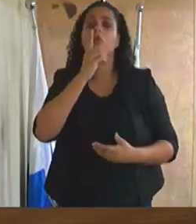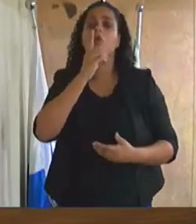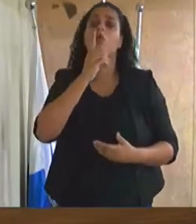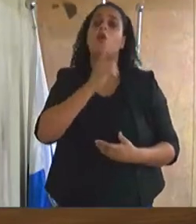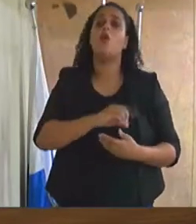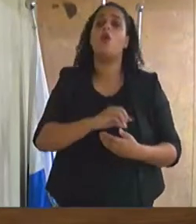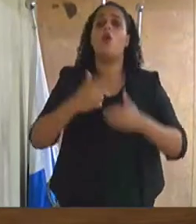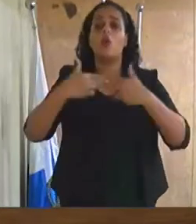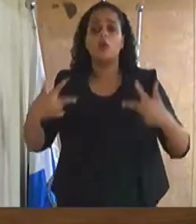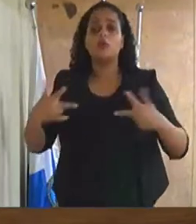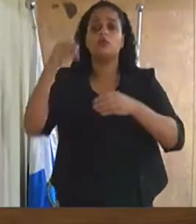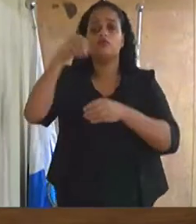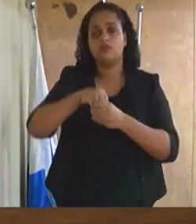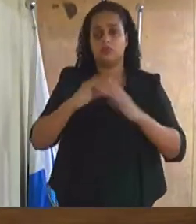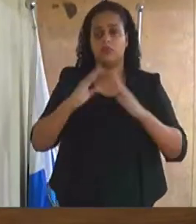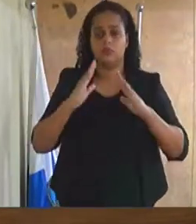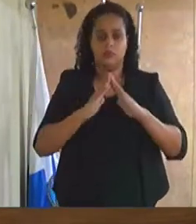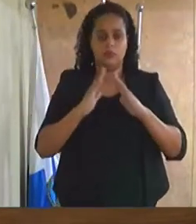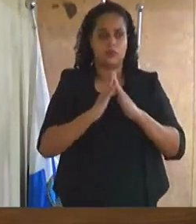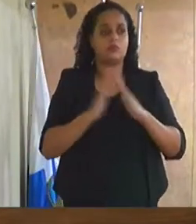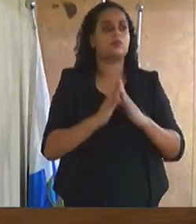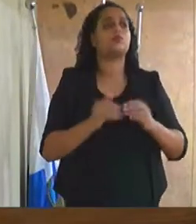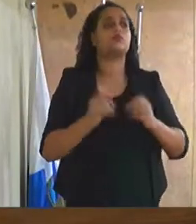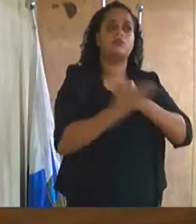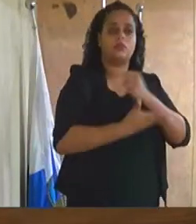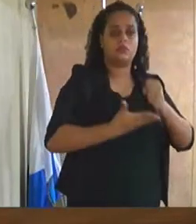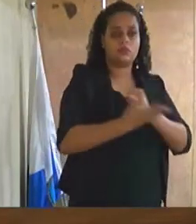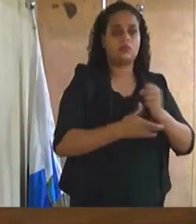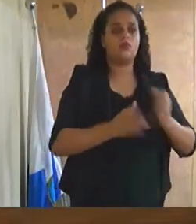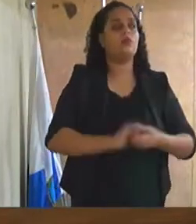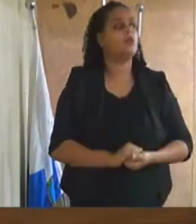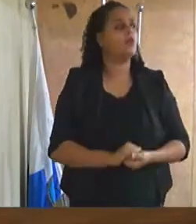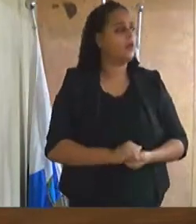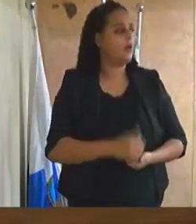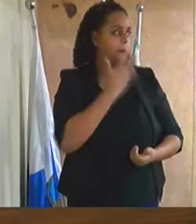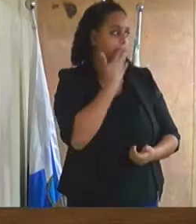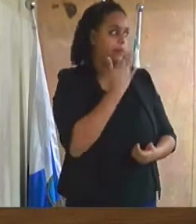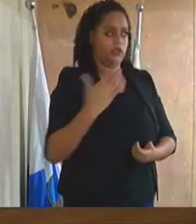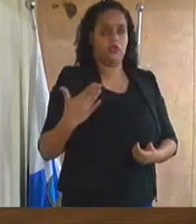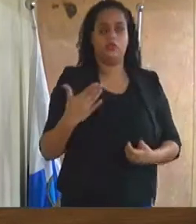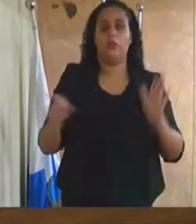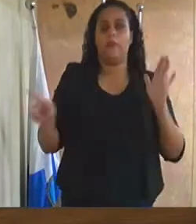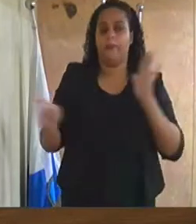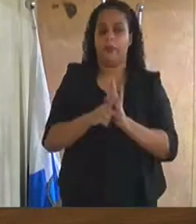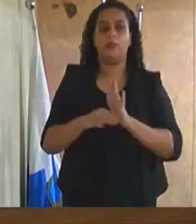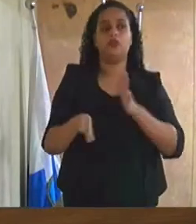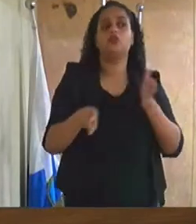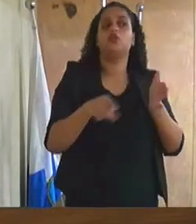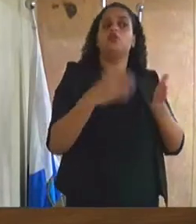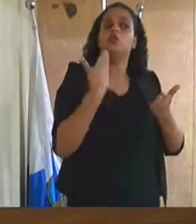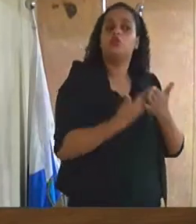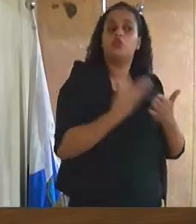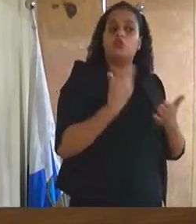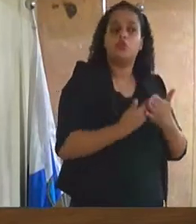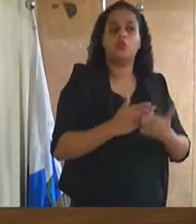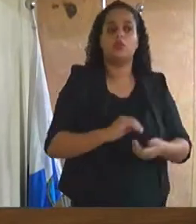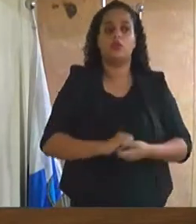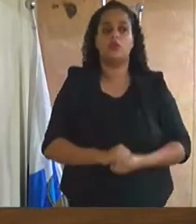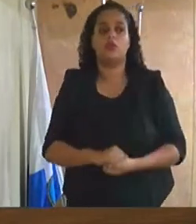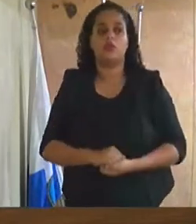Então, baseado nisso, eu estou pedindo esse estudo. E, além do mais...